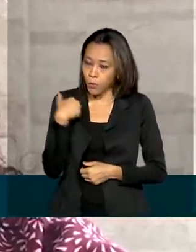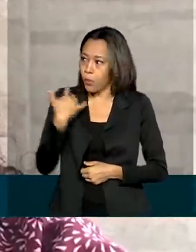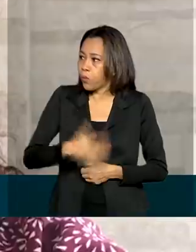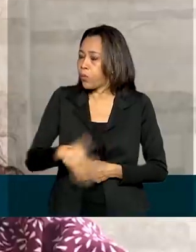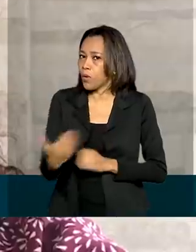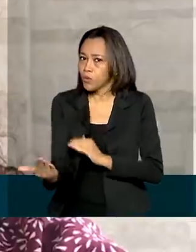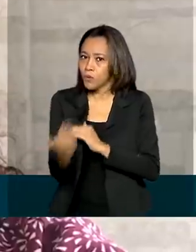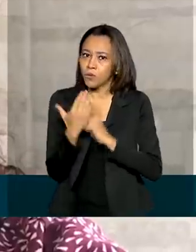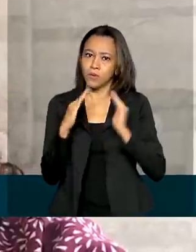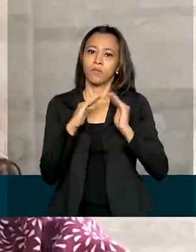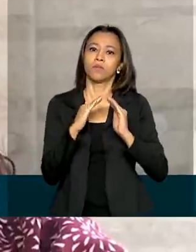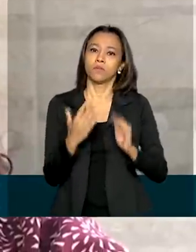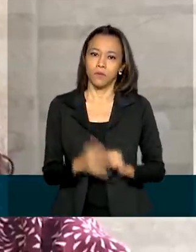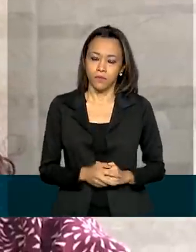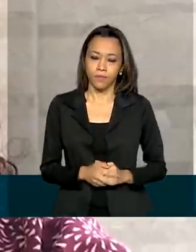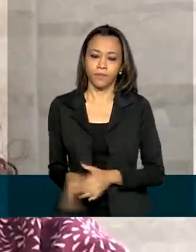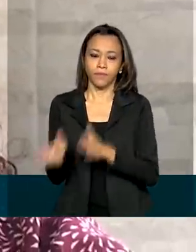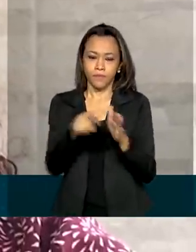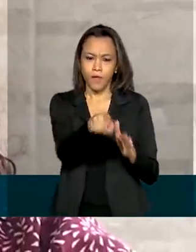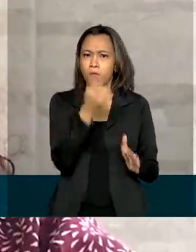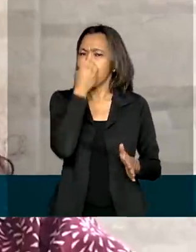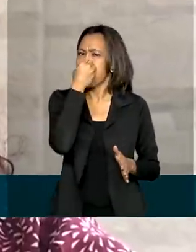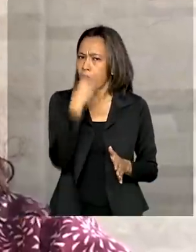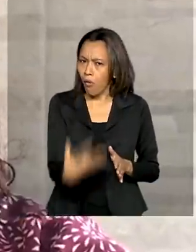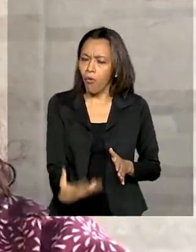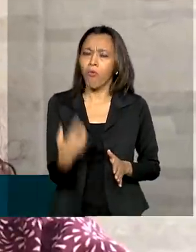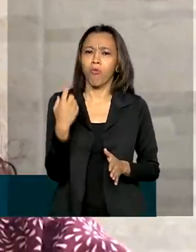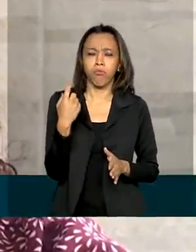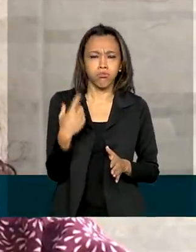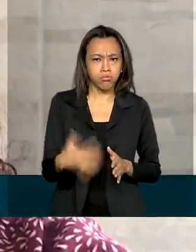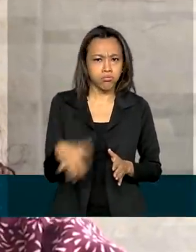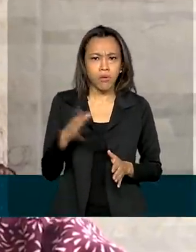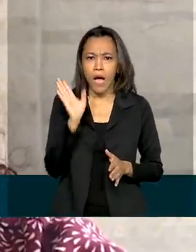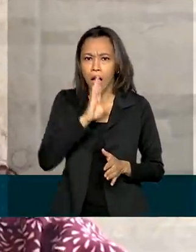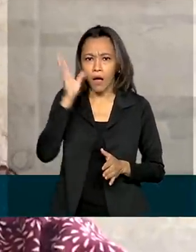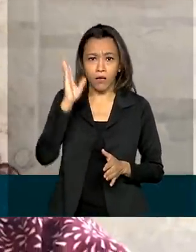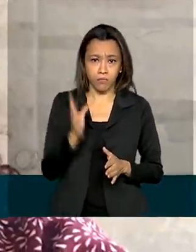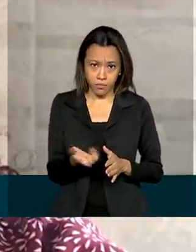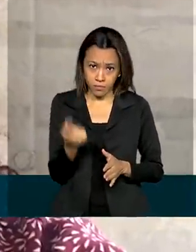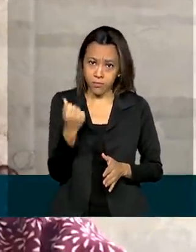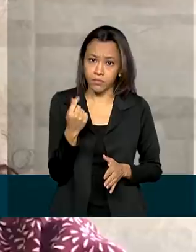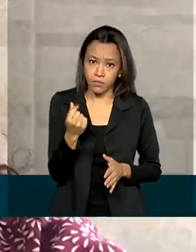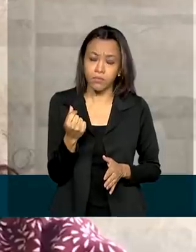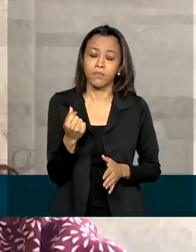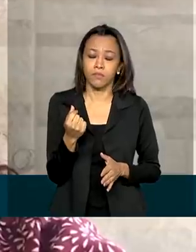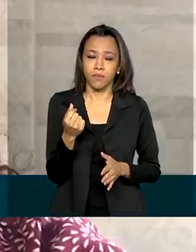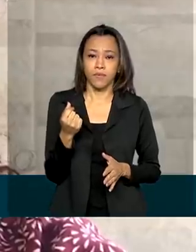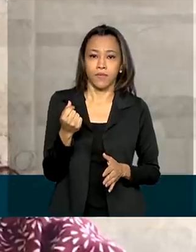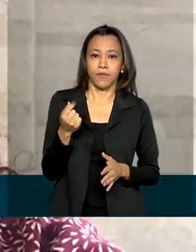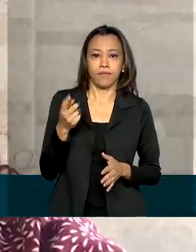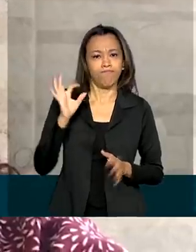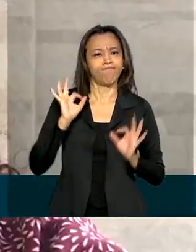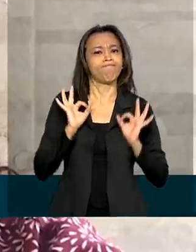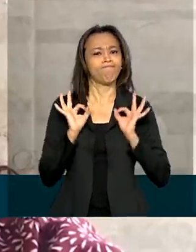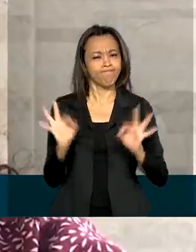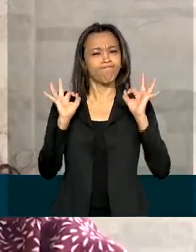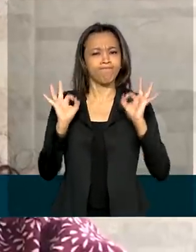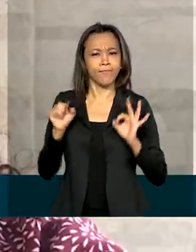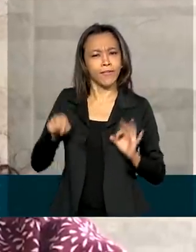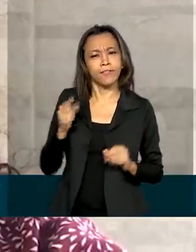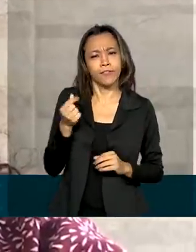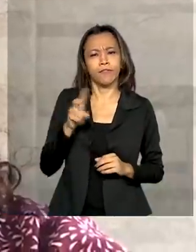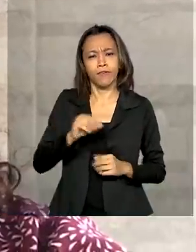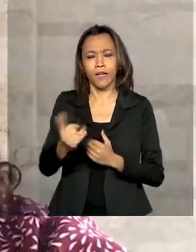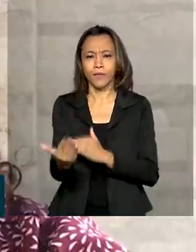doméstico. Foi muito bom, foi muito prático, muito rápido. Dessa vez, realmente, esse dinheiro vai